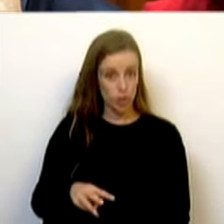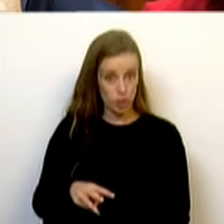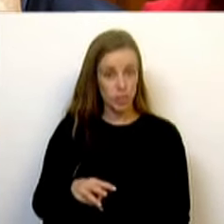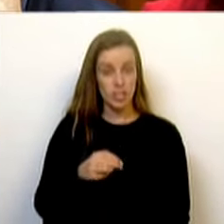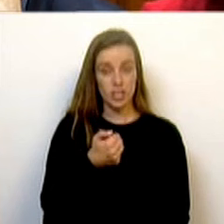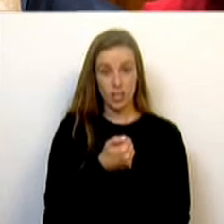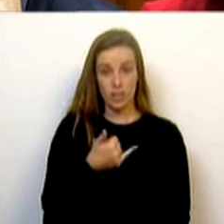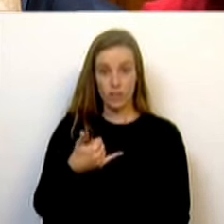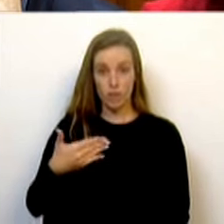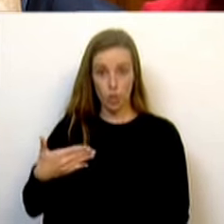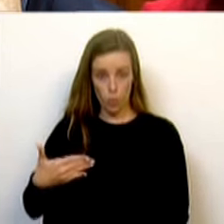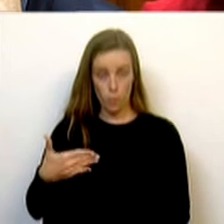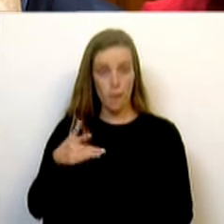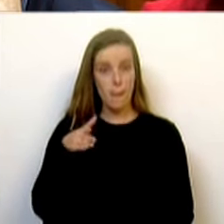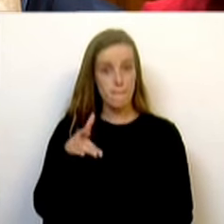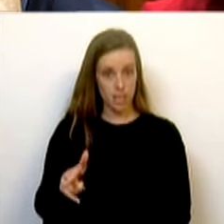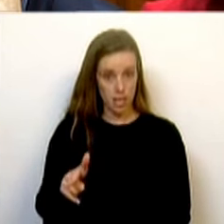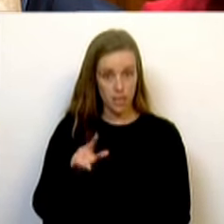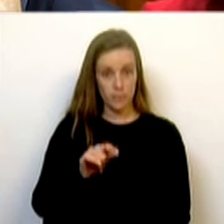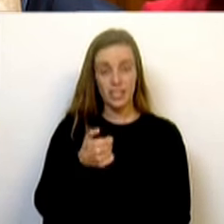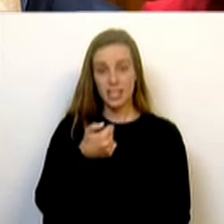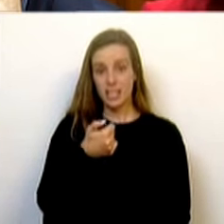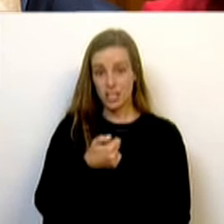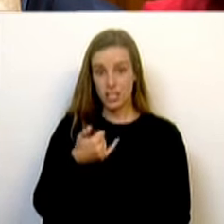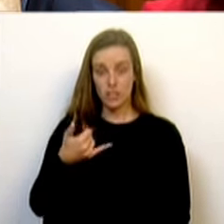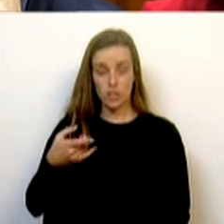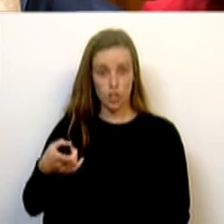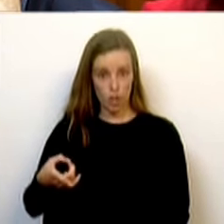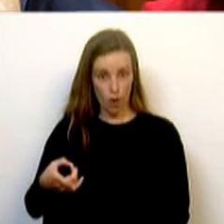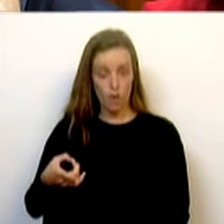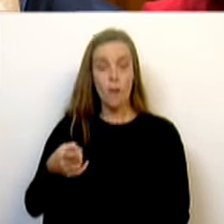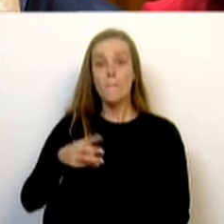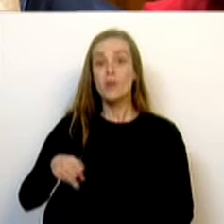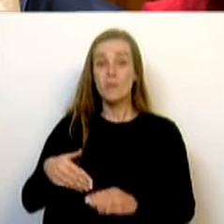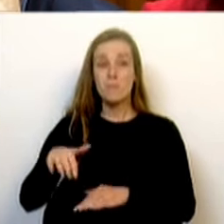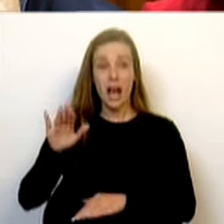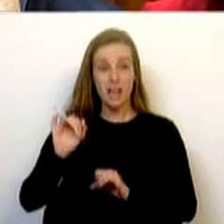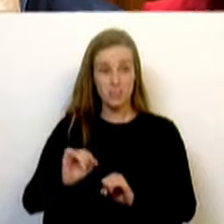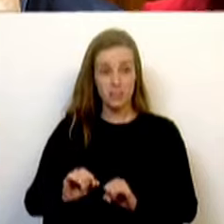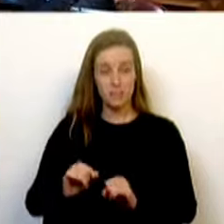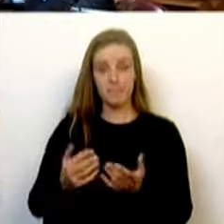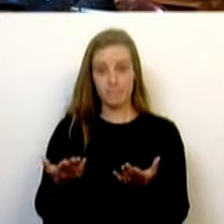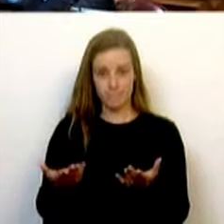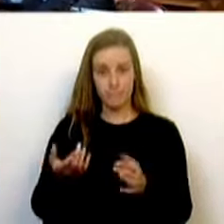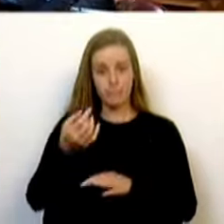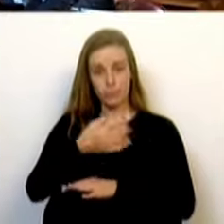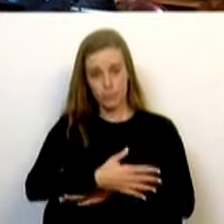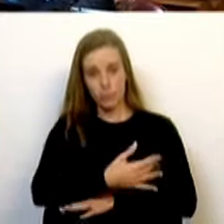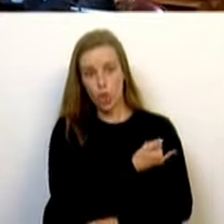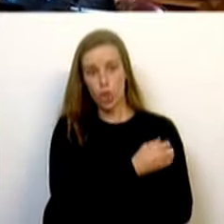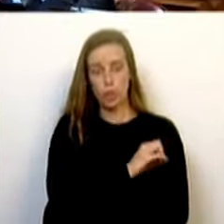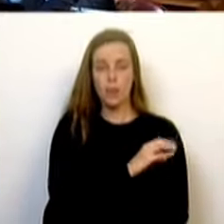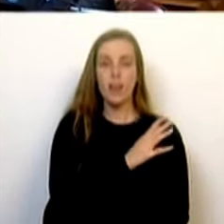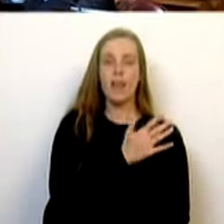521.529, mais 2.788.000 que em